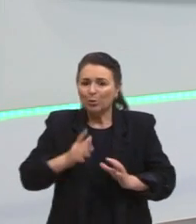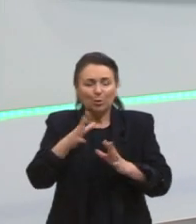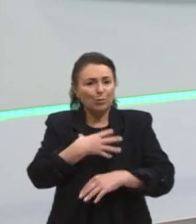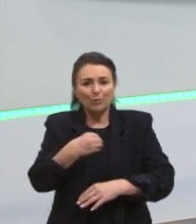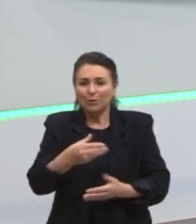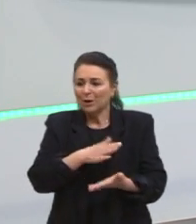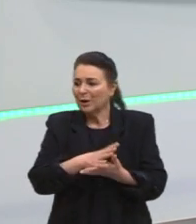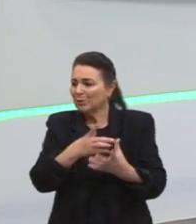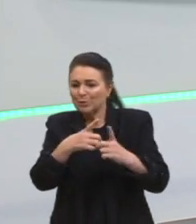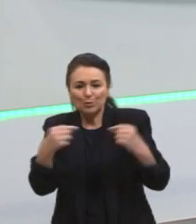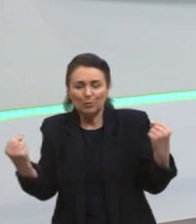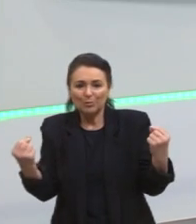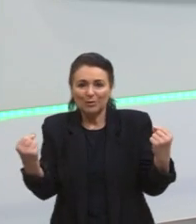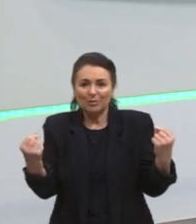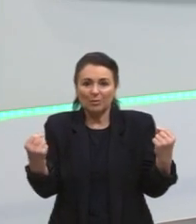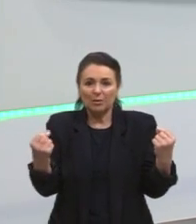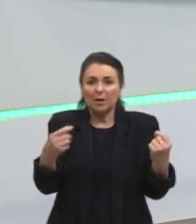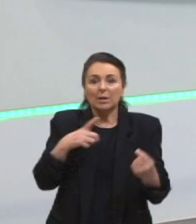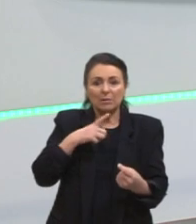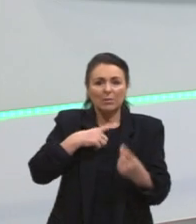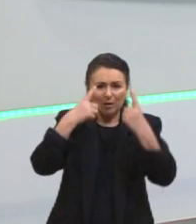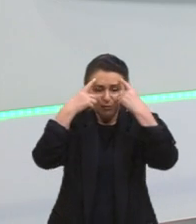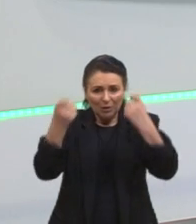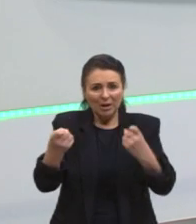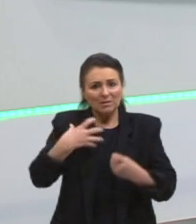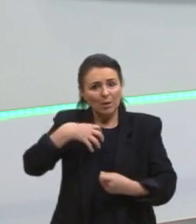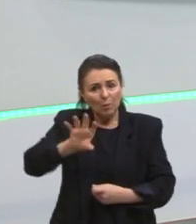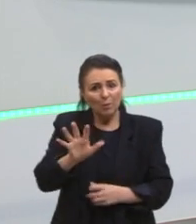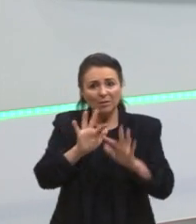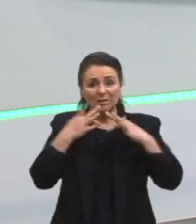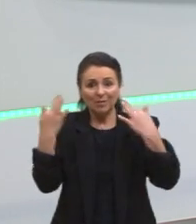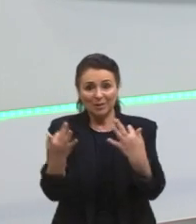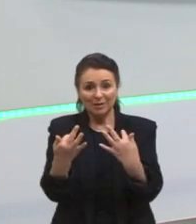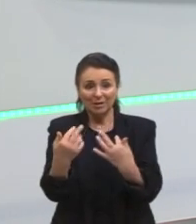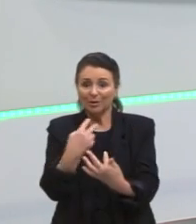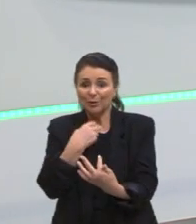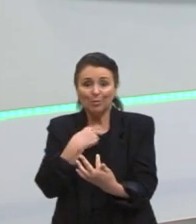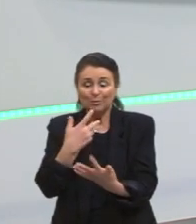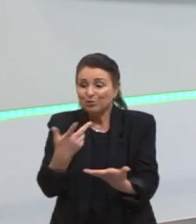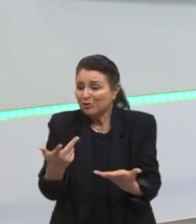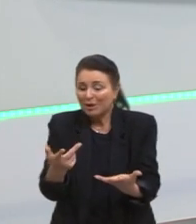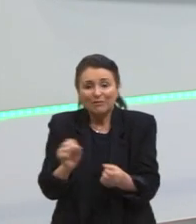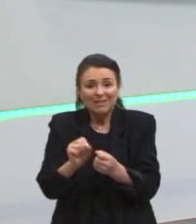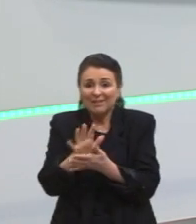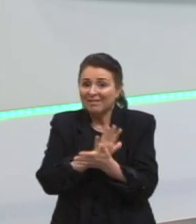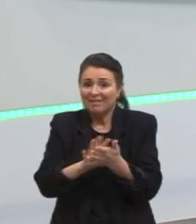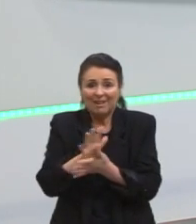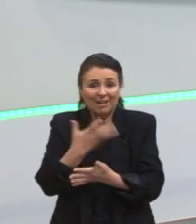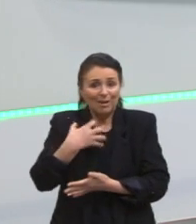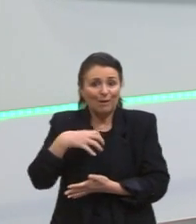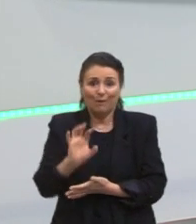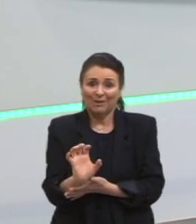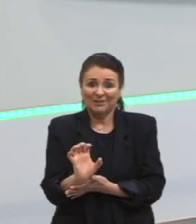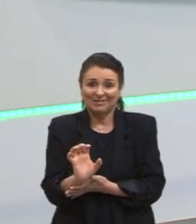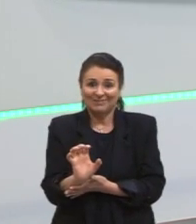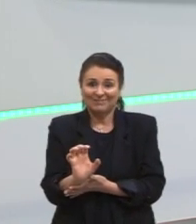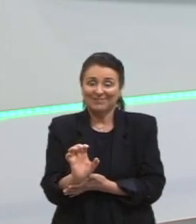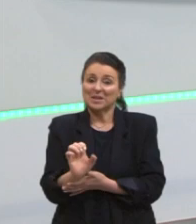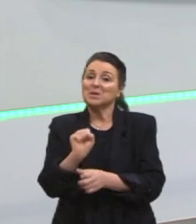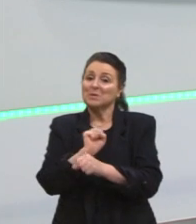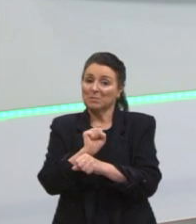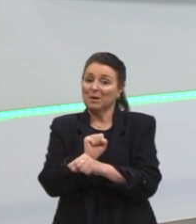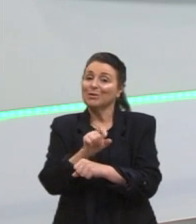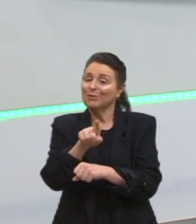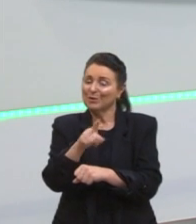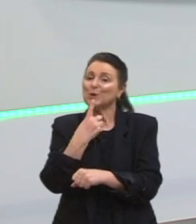ditadura eram também uma violência contra os familiares que não podiam, então, se despedir dessas pessoas. Tá, pessoal? Espero que vocês tenham